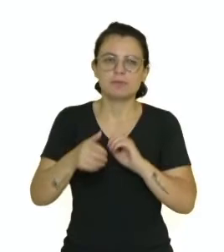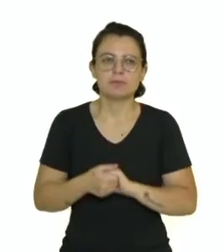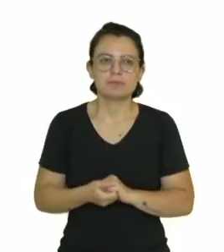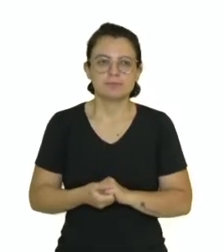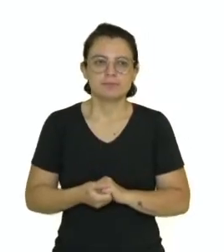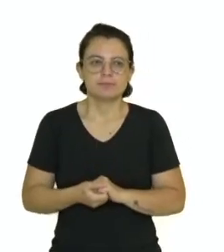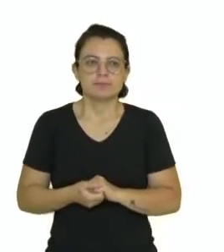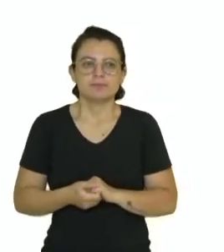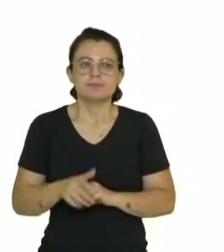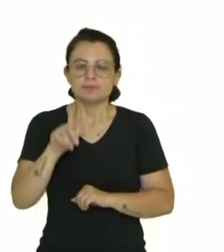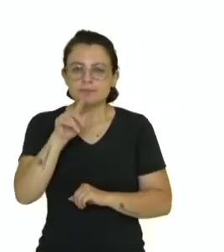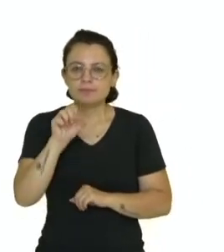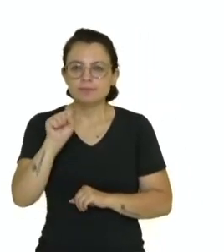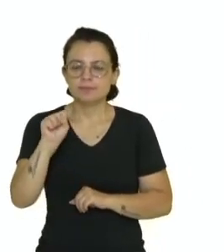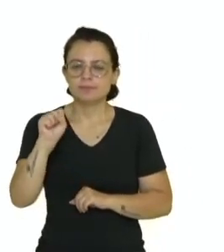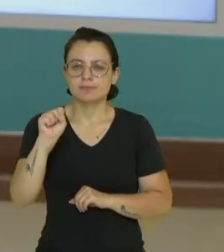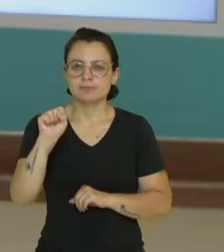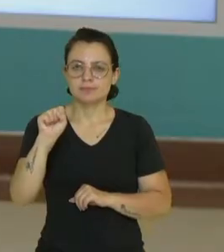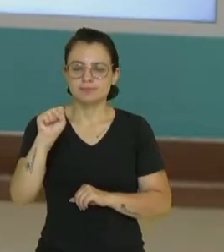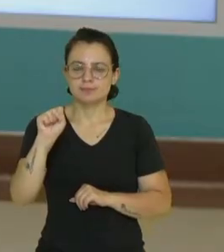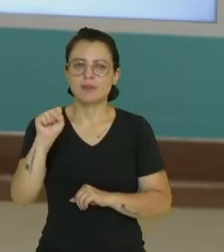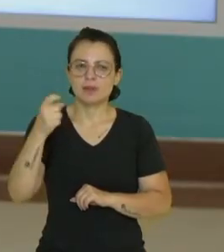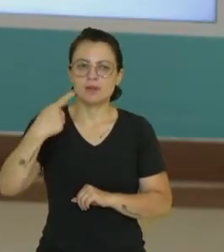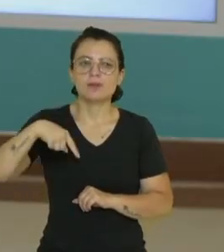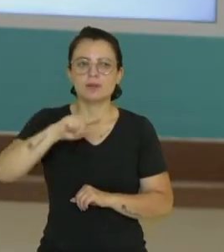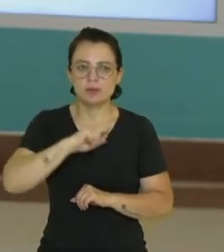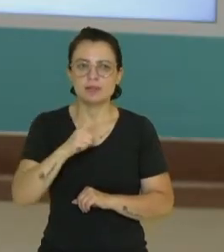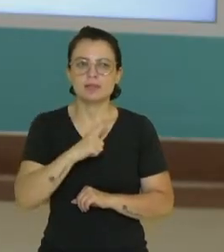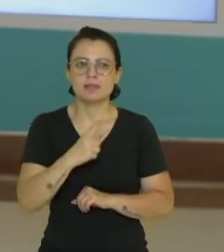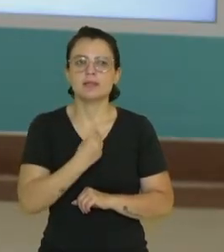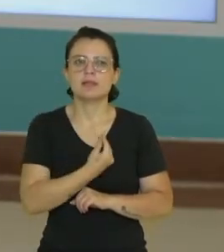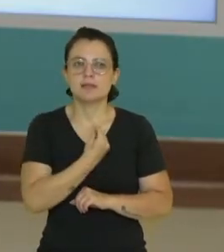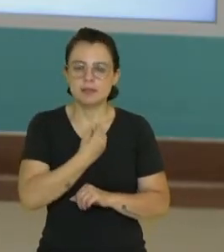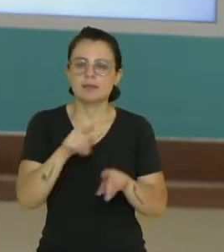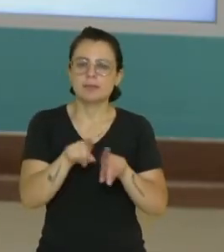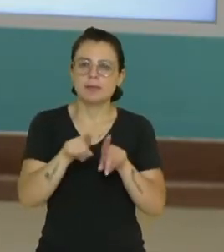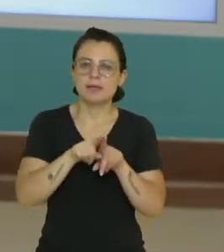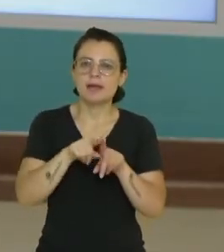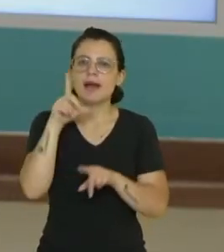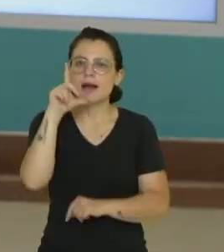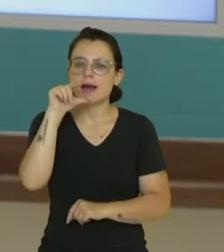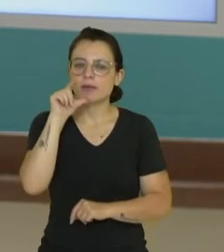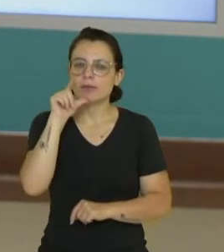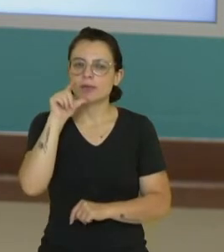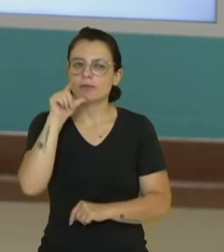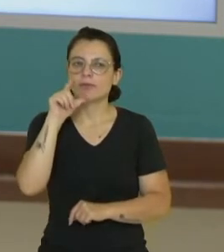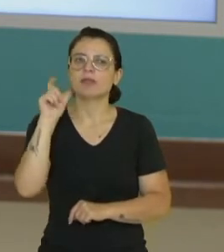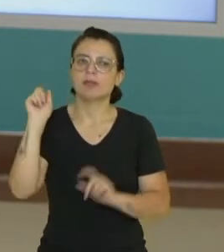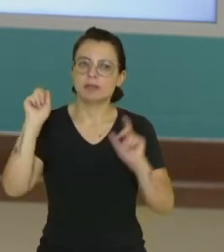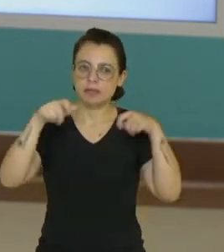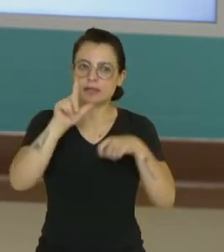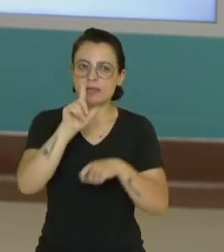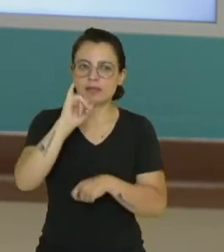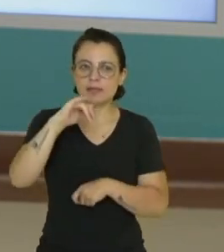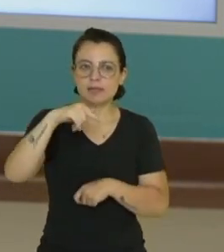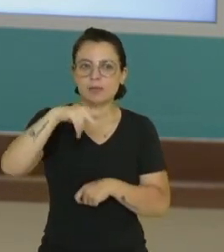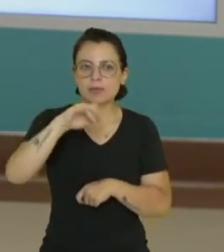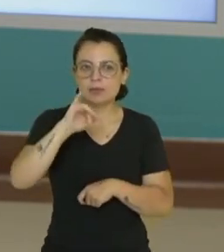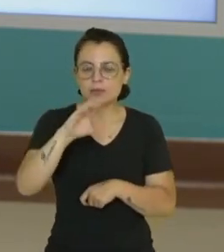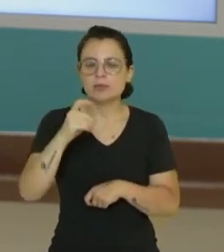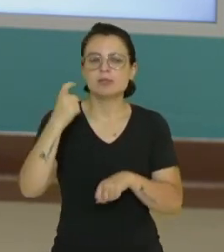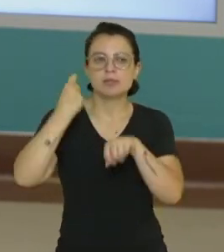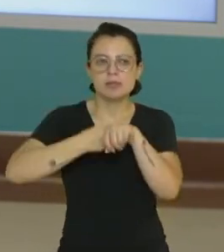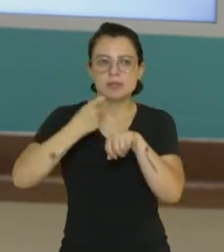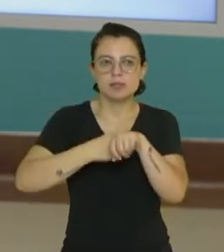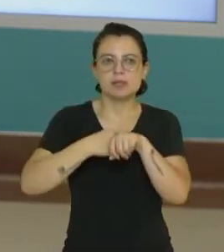gases, a nossa atmosfera possui o quê? Água. Pode estar no estado líquido, sólido e